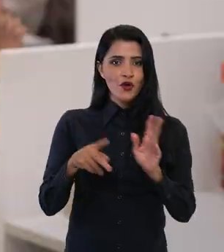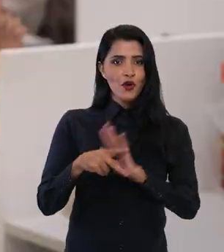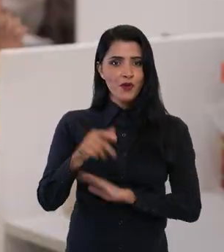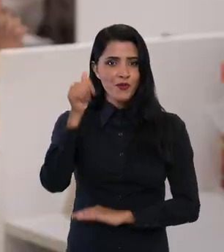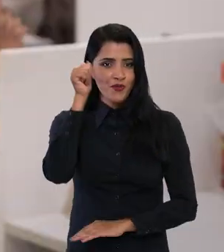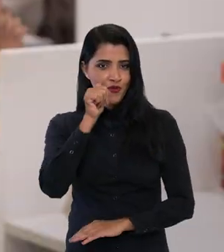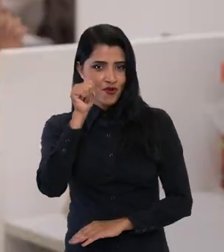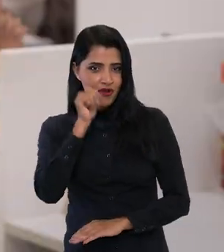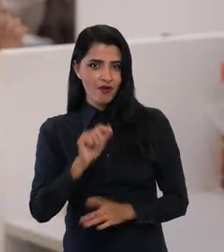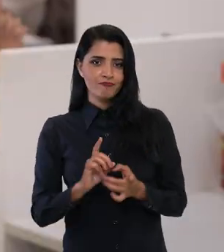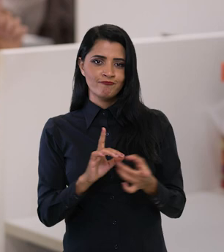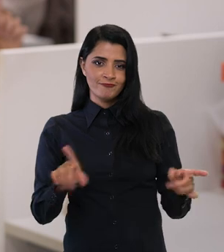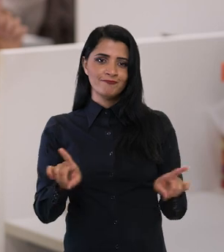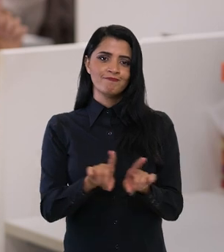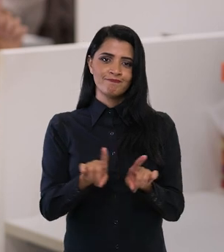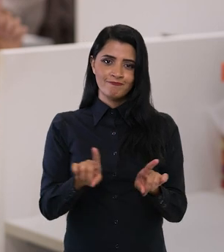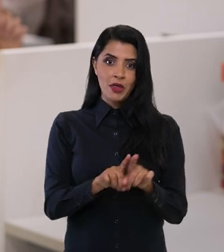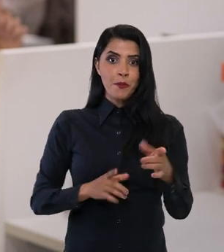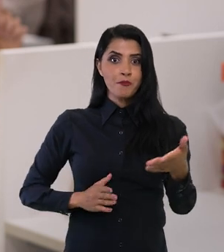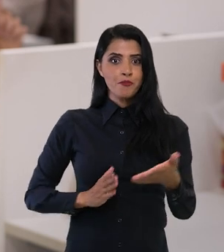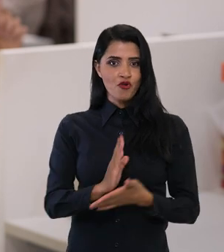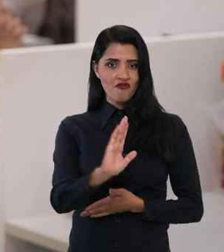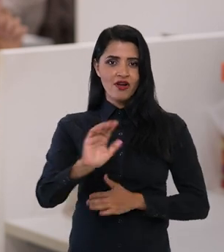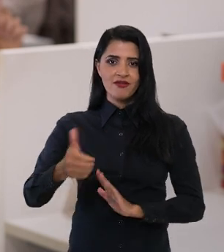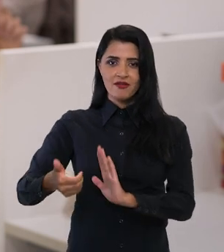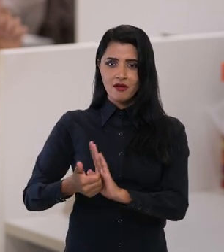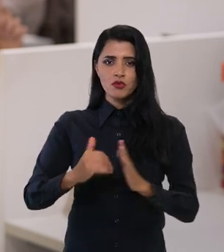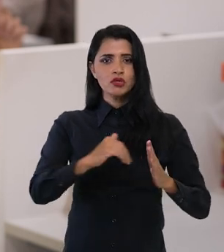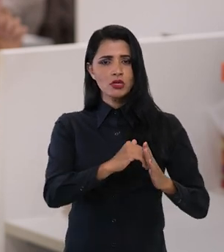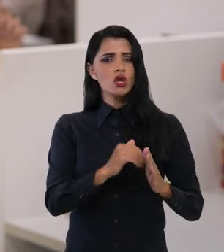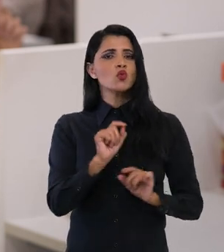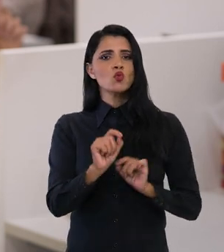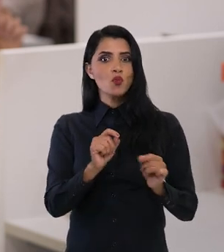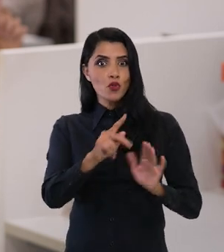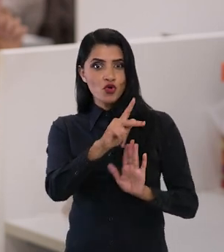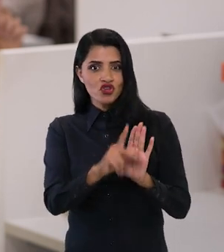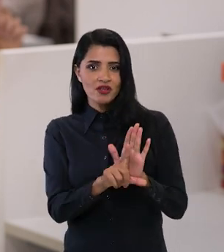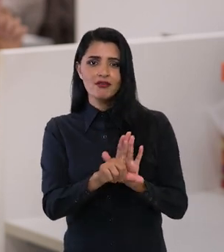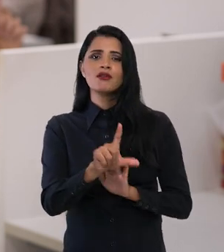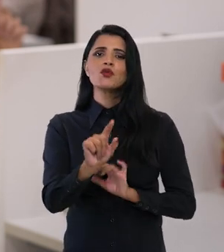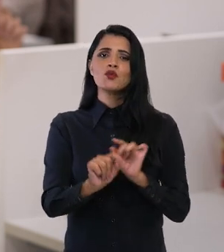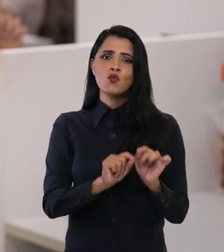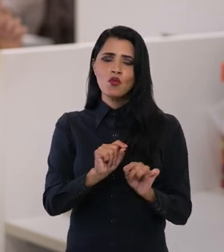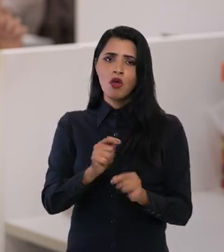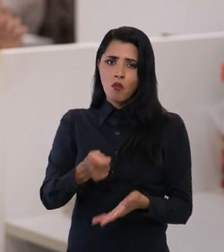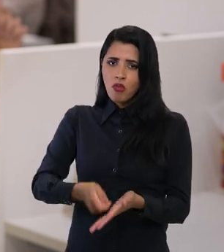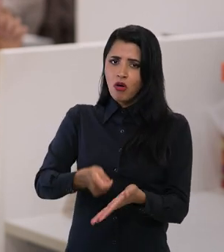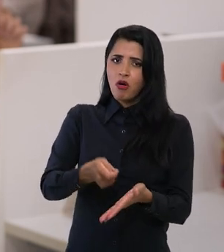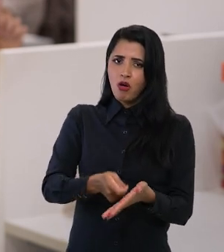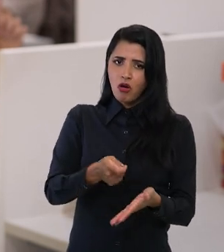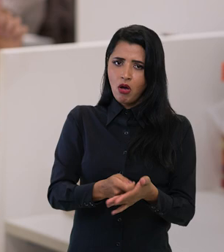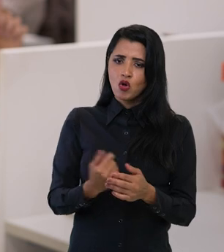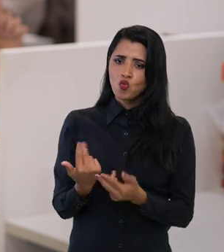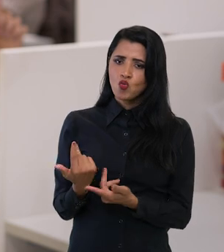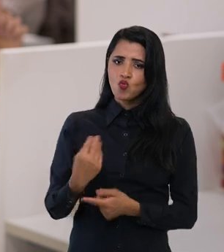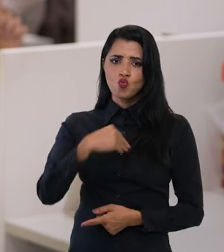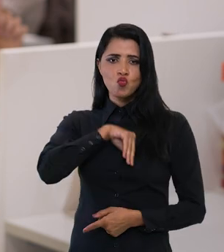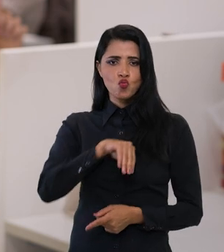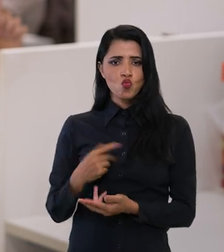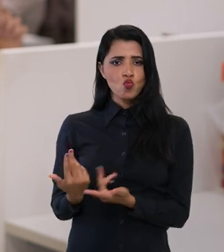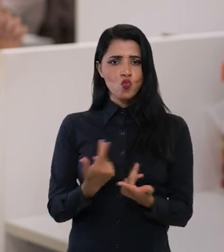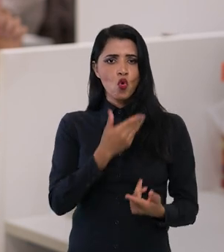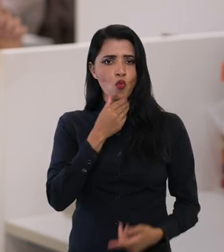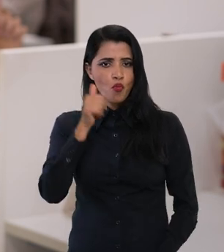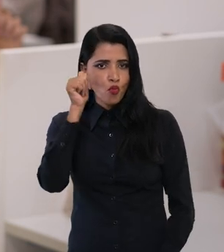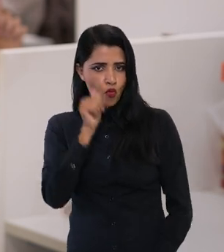Vitória das mulheres e da democracia. Foi aprovado na Câmara e no Senado o projeto de lei que torna obrigatória